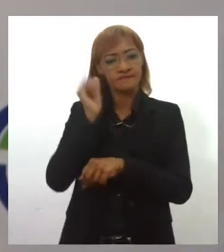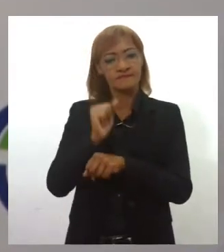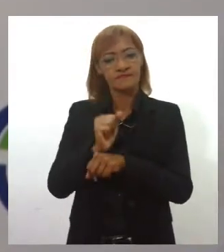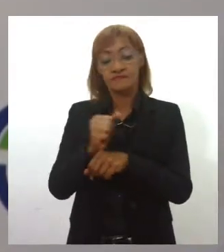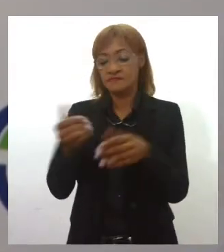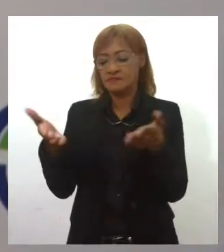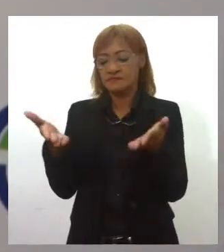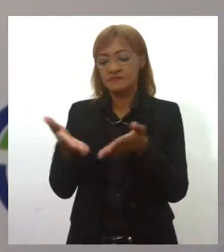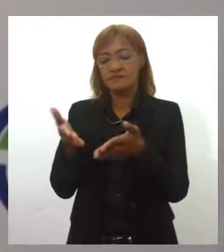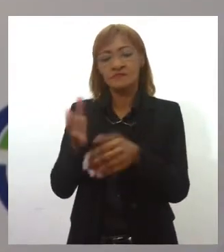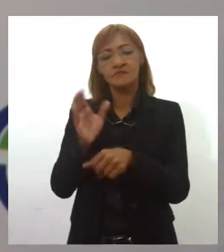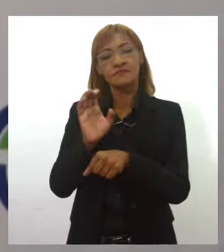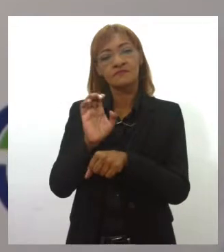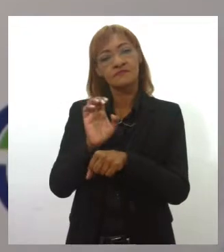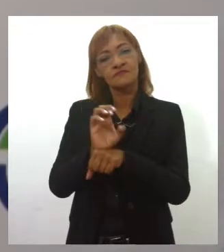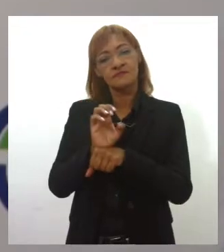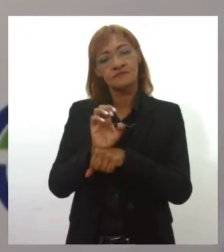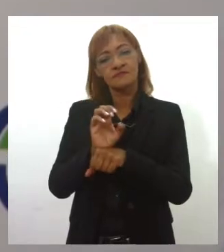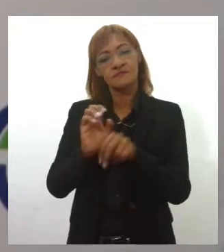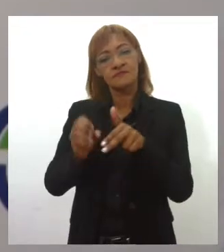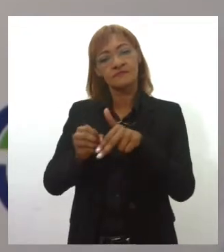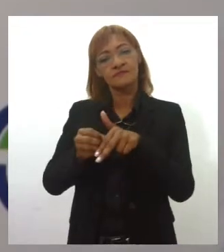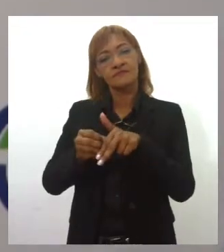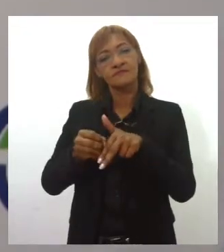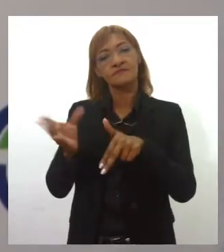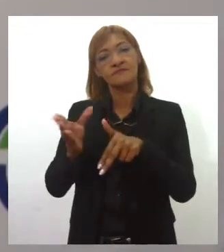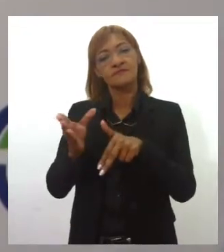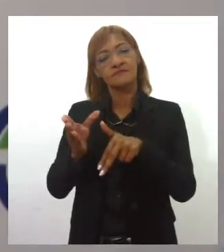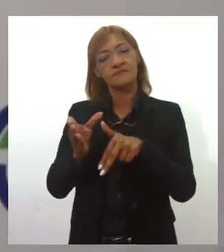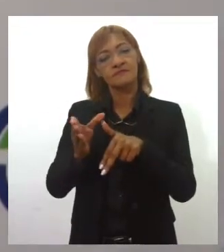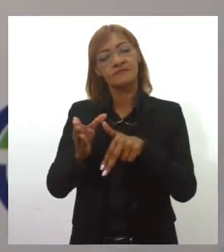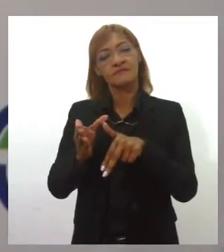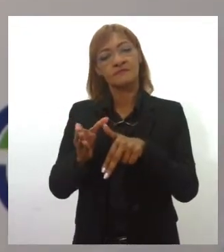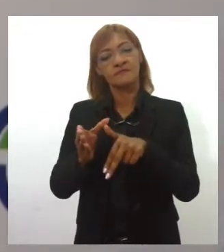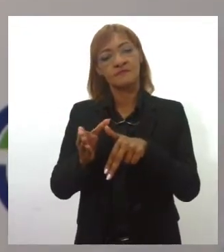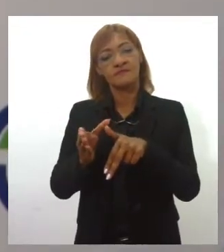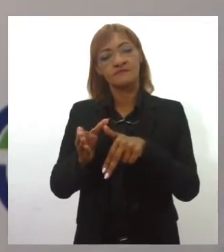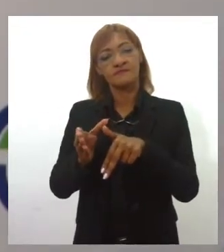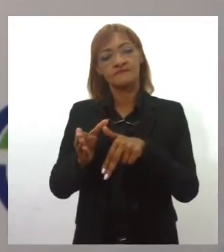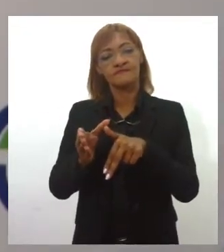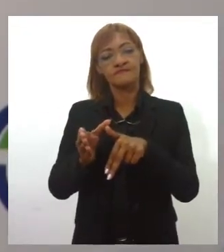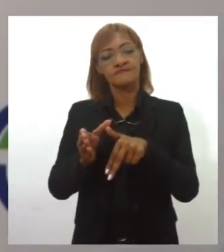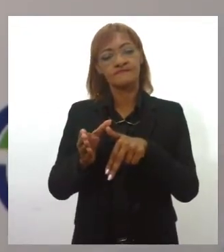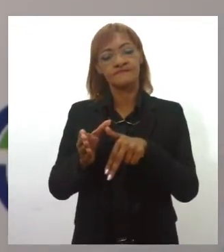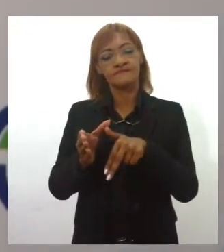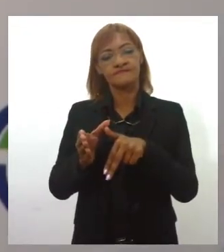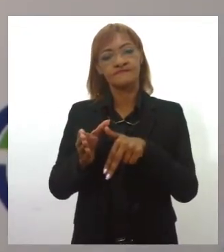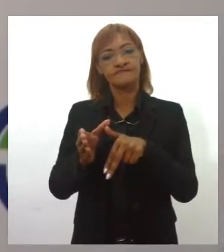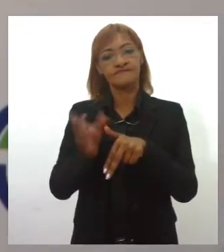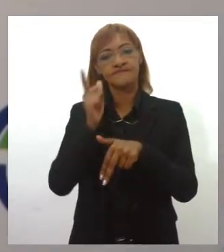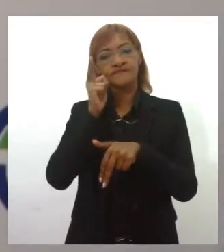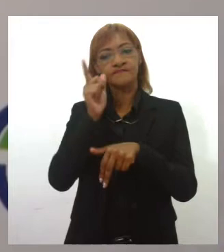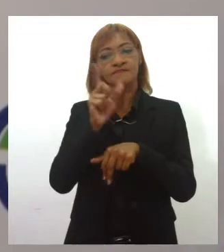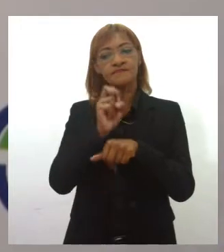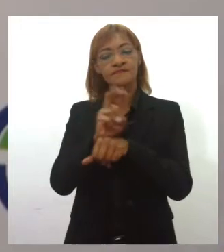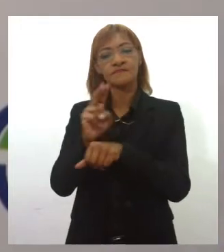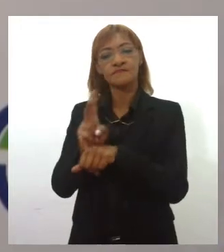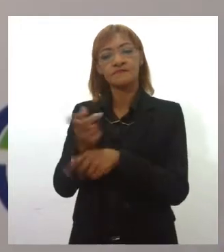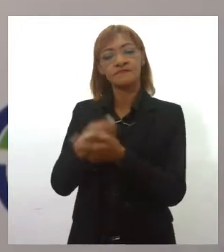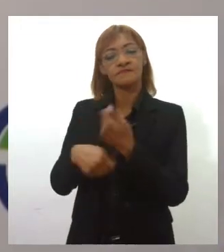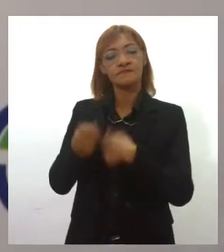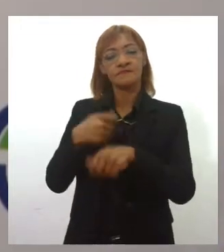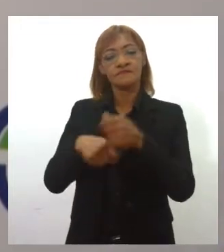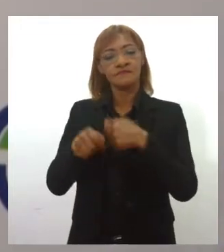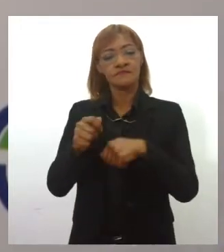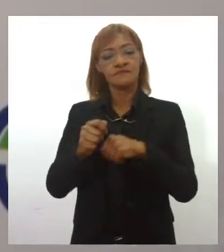Estado investiu para a recuperação de empregos, recuperação da economia, através